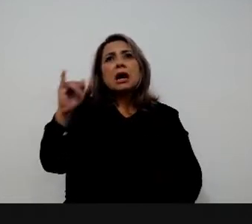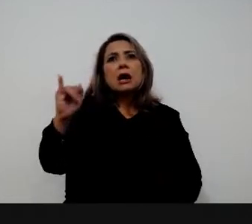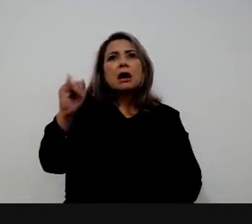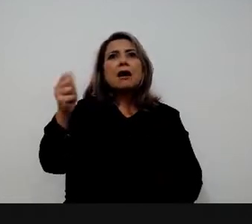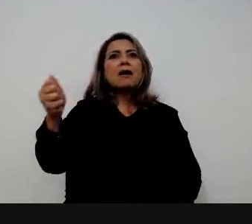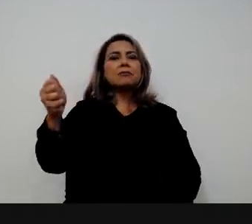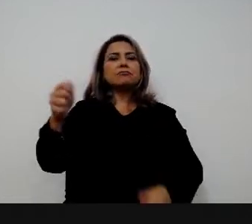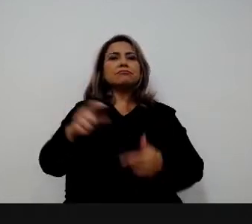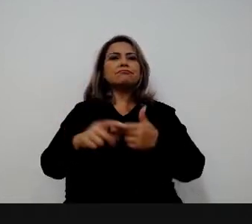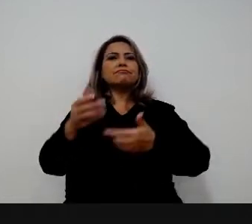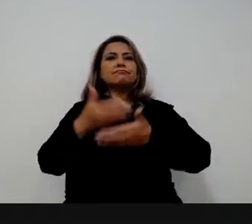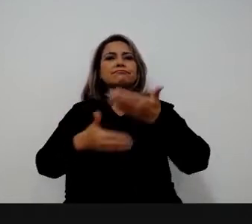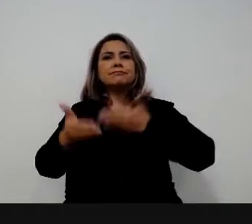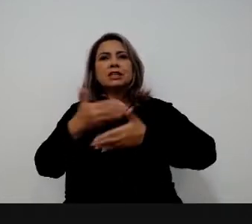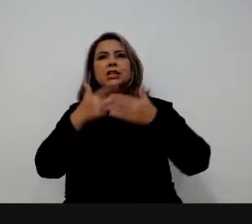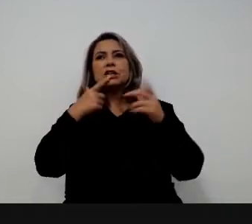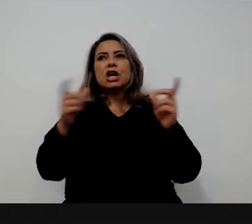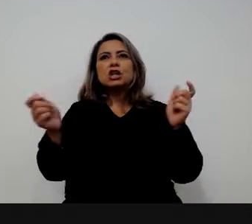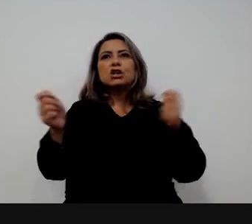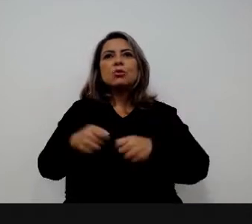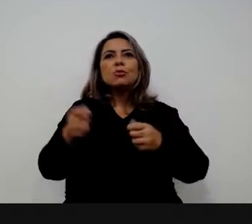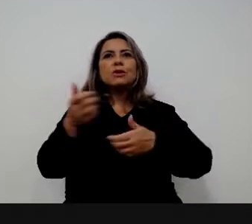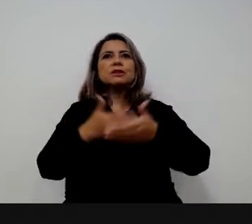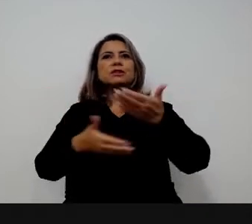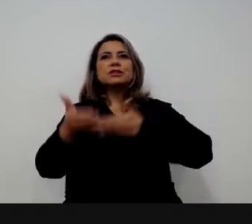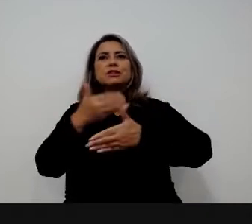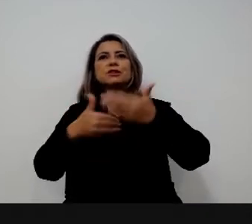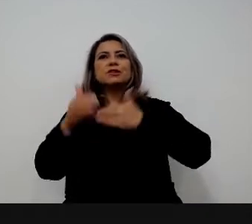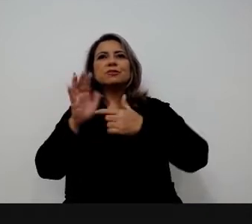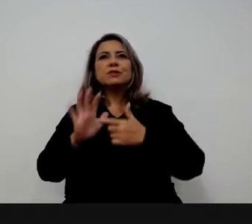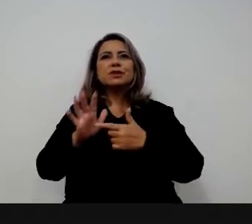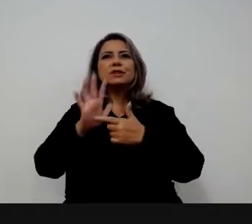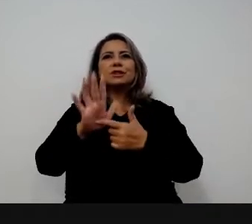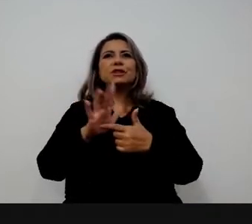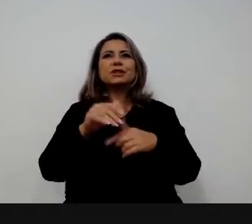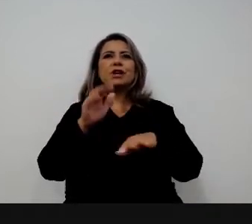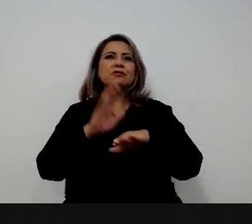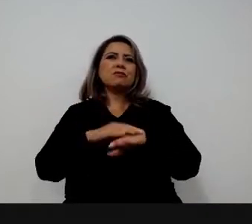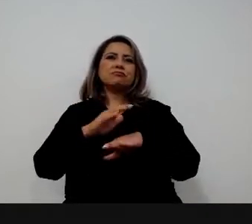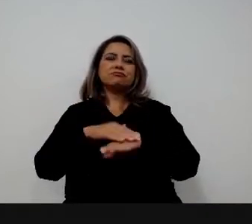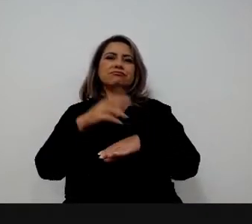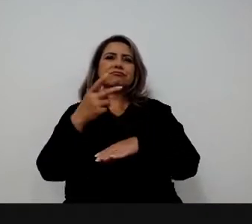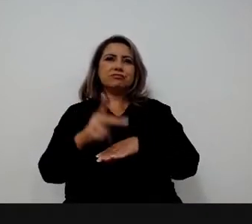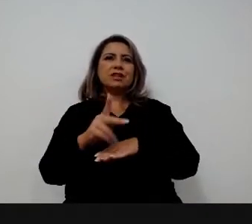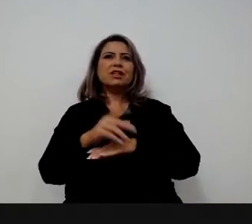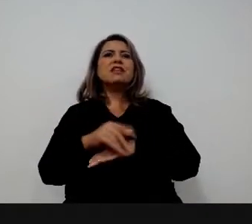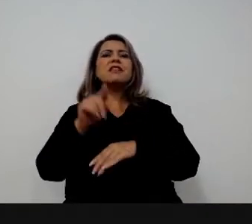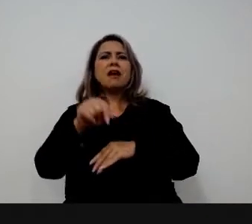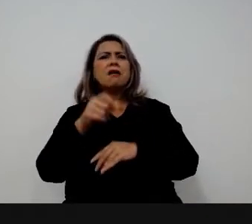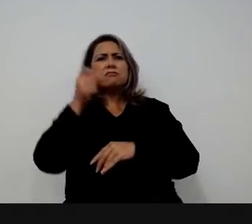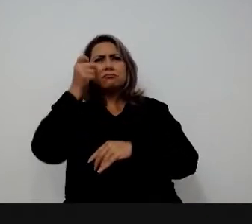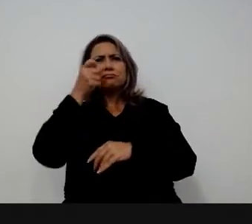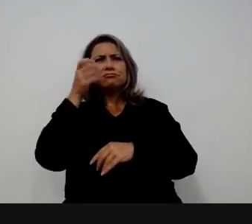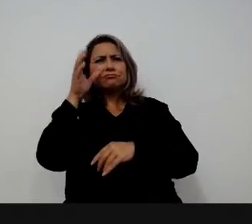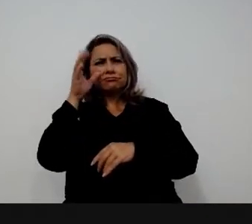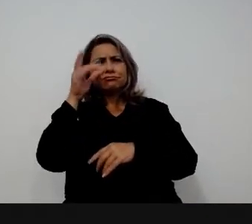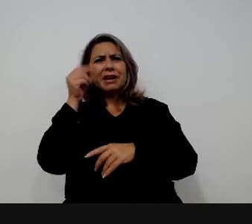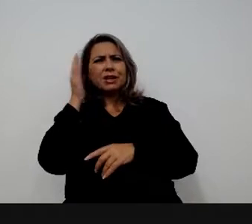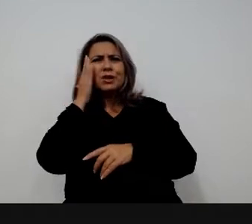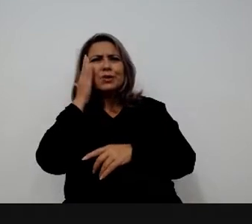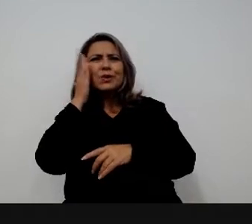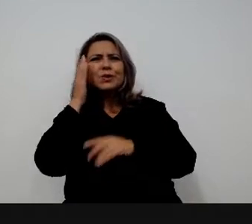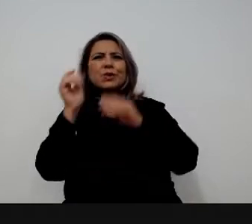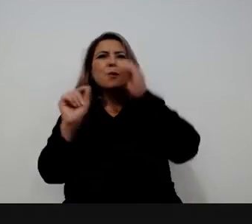objetivos, desenvolvimento sustentável, competências globais, transparências e finalmente automação. E é muito curioso a gente ver o